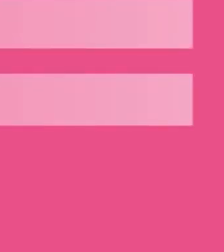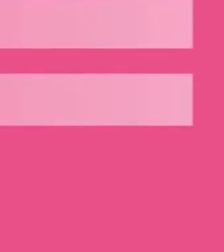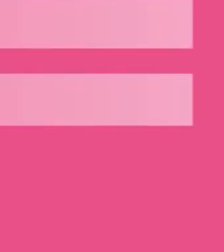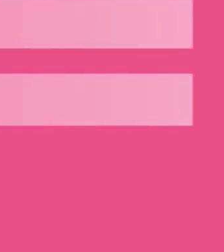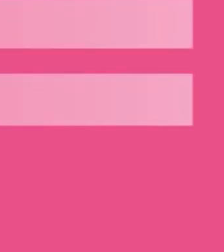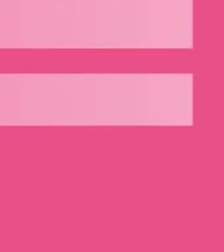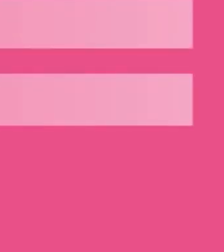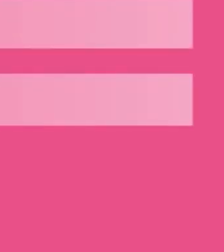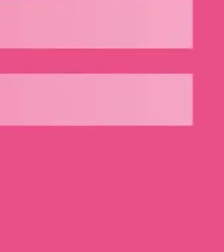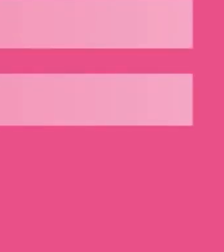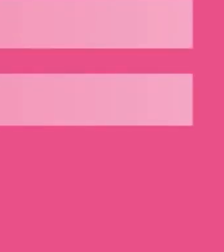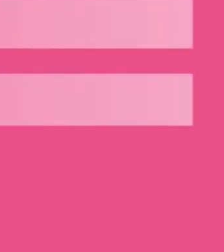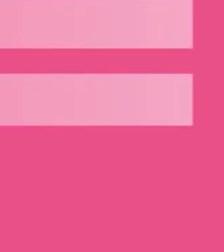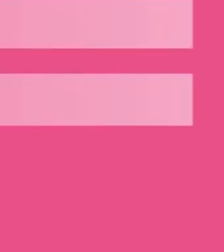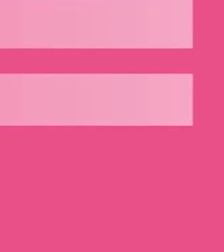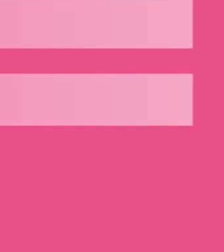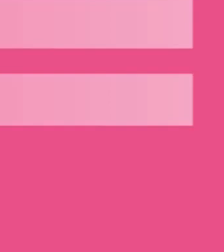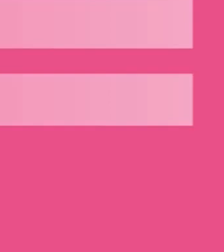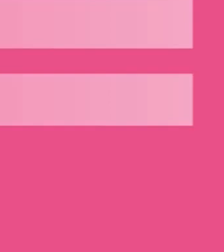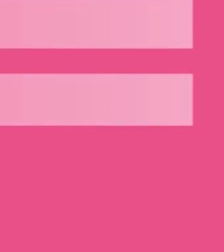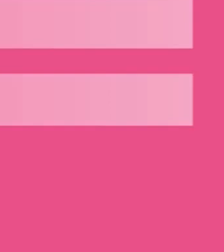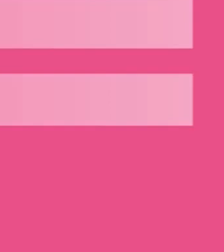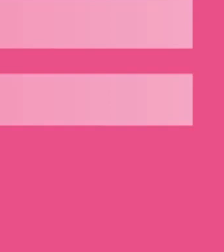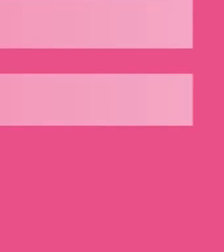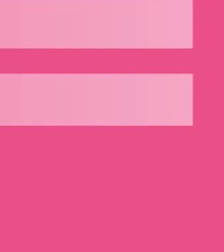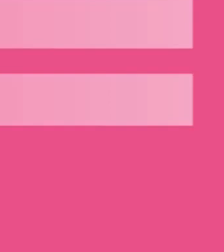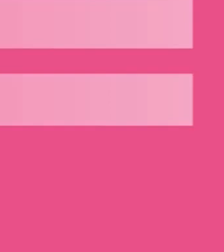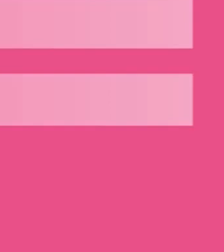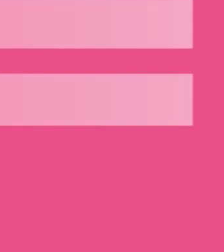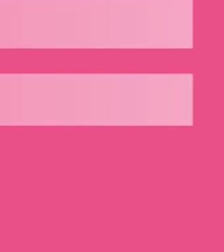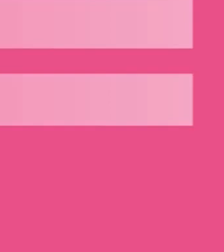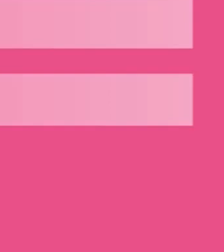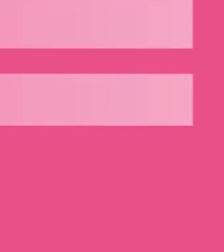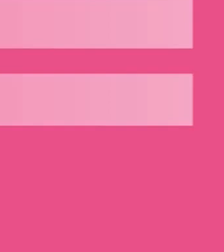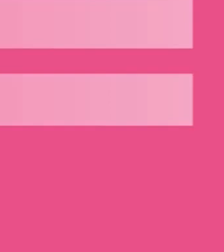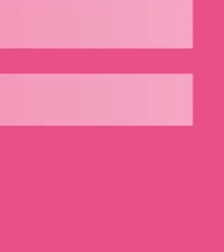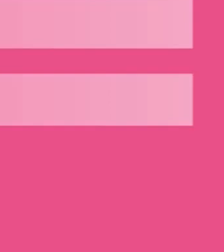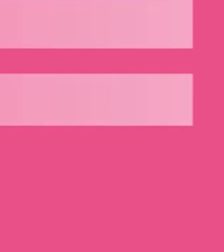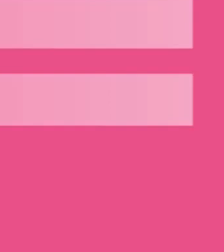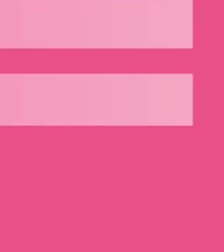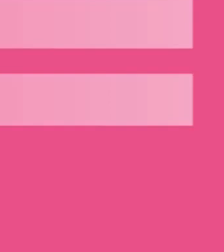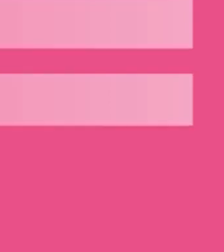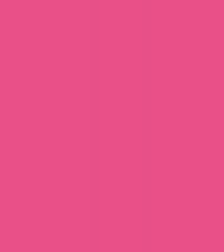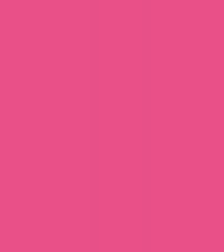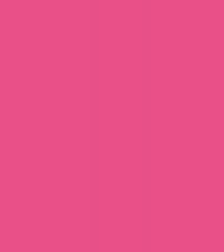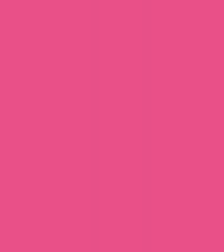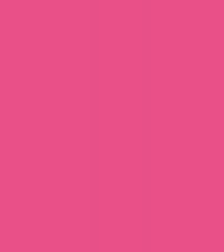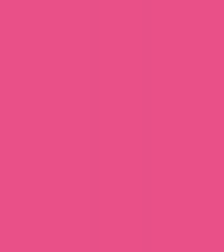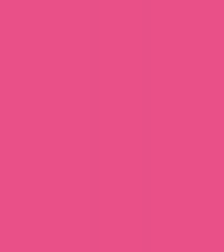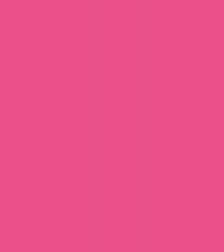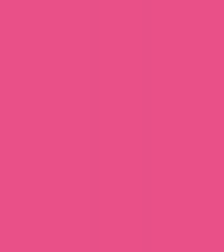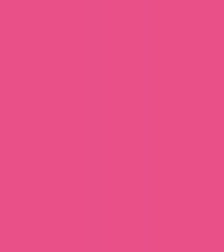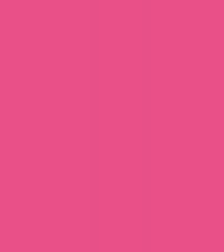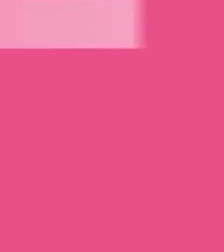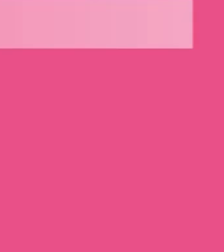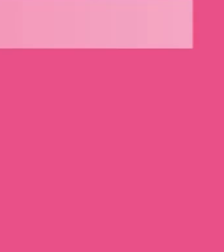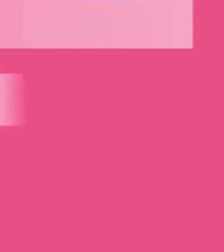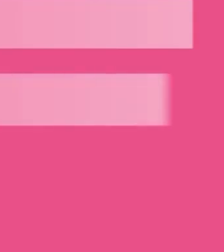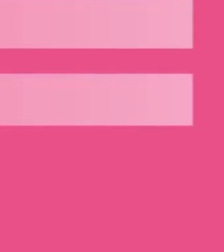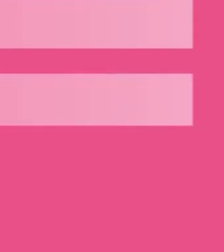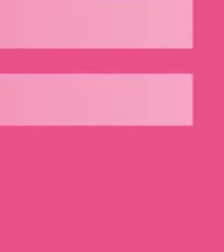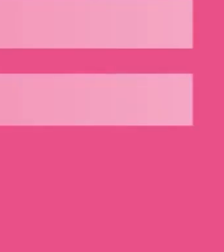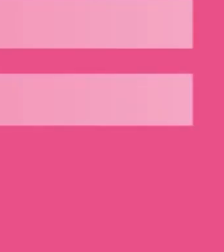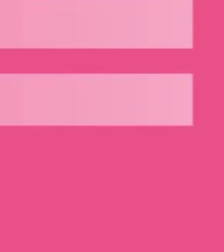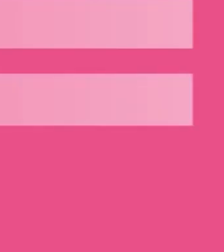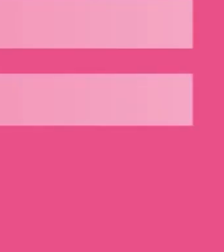.200, é necessário ter no mínimo seis meses de experiência e ensino fundamental completo. E para quem tem experiência como